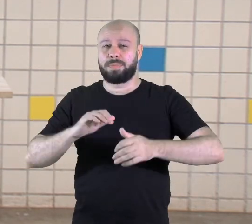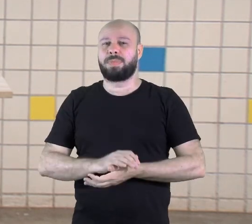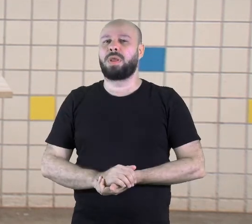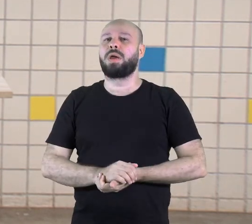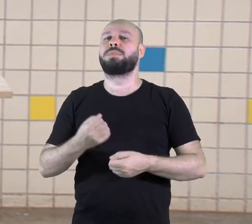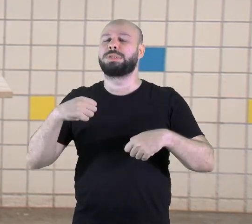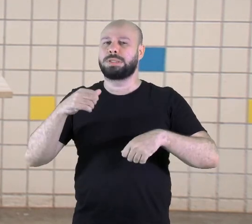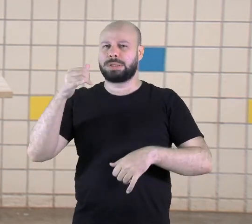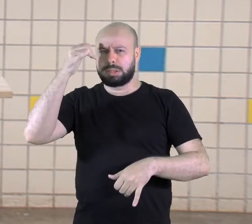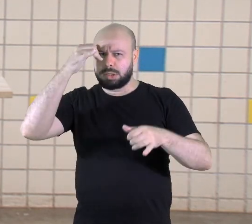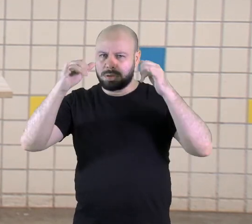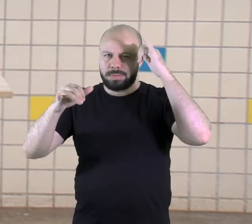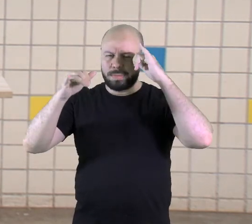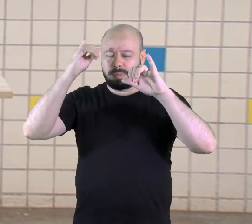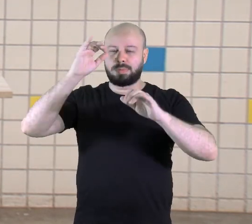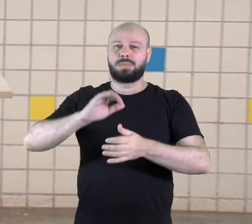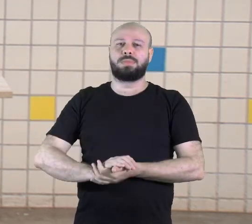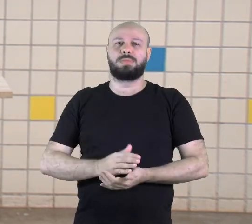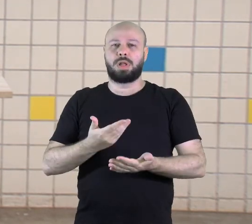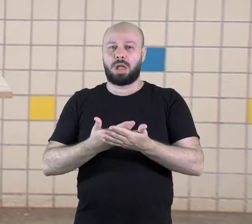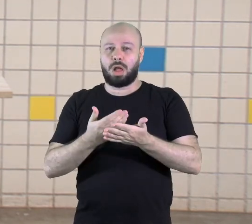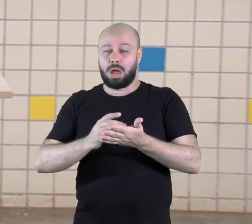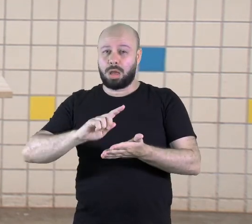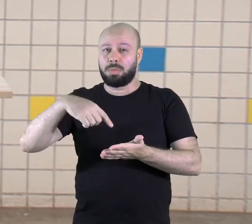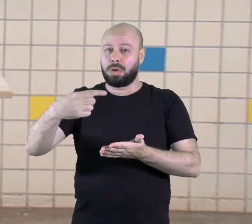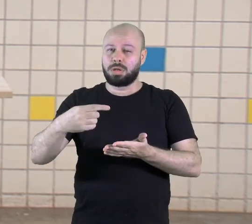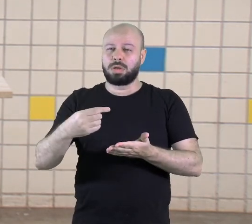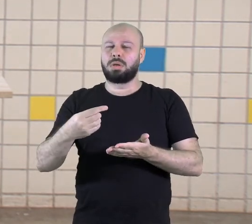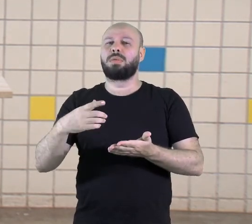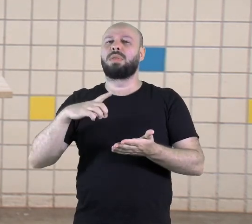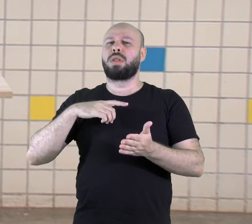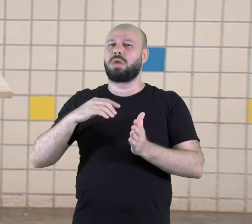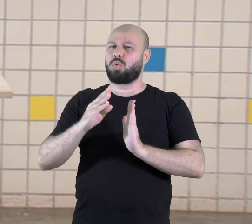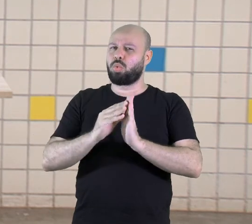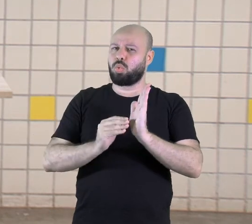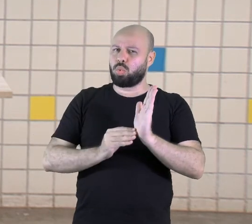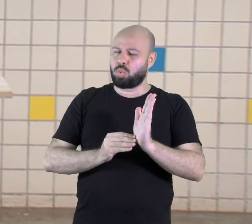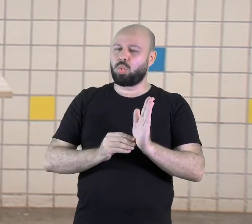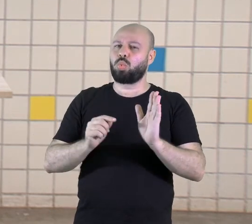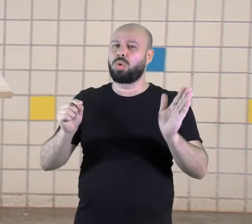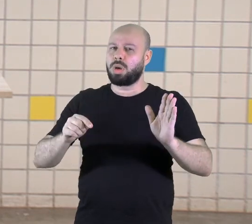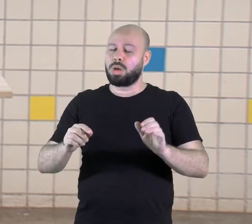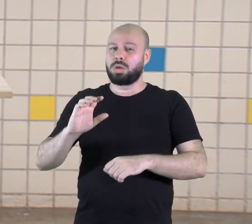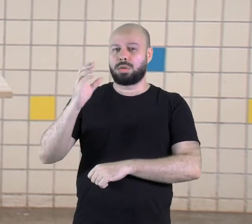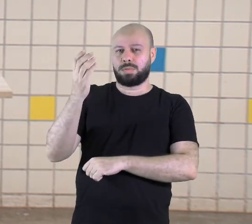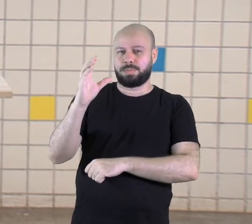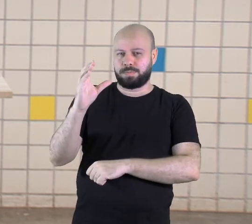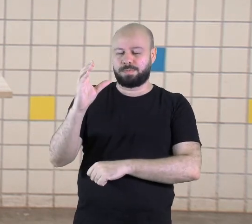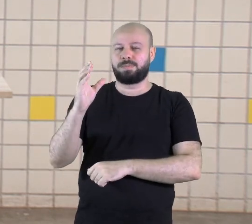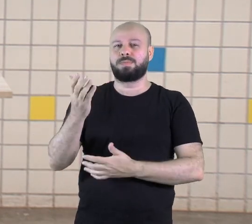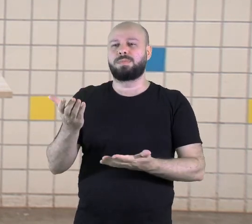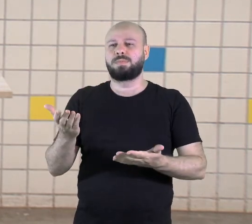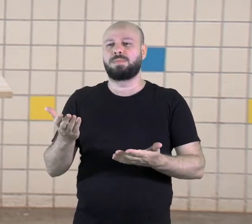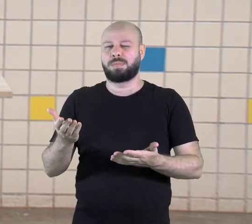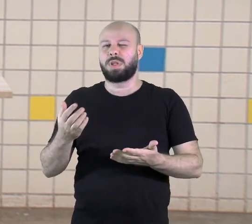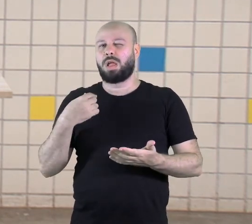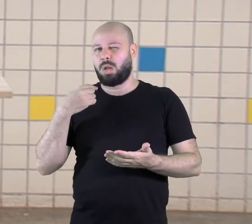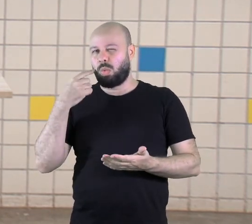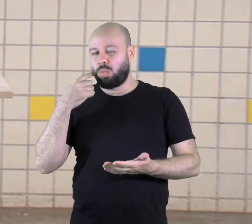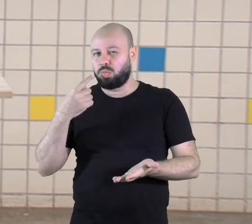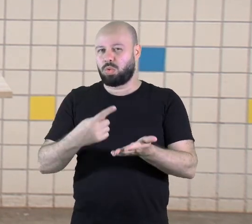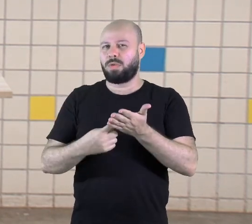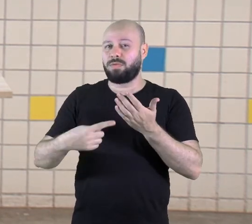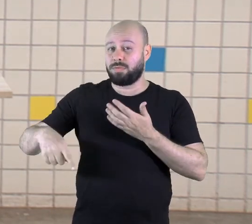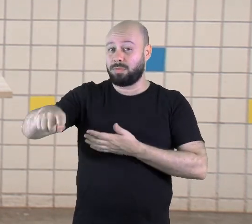na próxima aula aprendendo um pouco mais do nosso conteúdo curricular de ciências. E eu conto com vocês, para nós